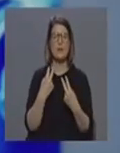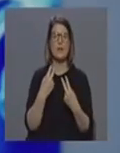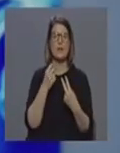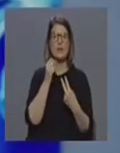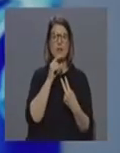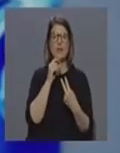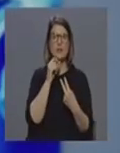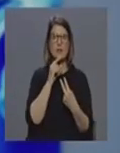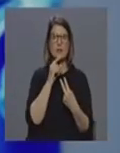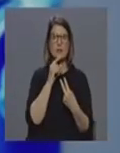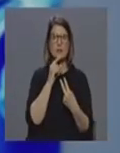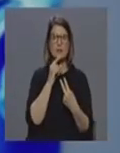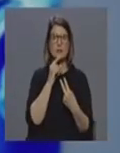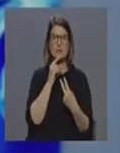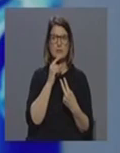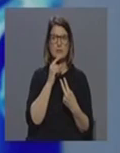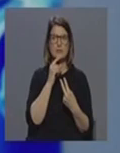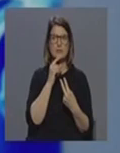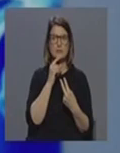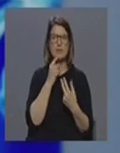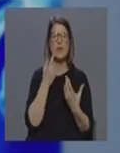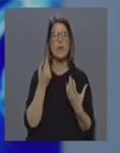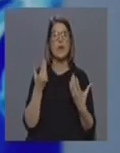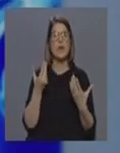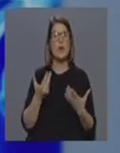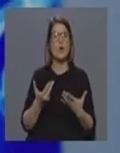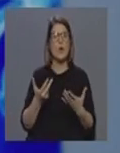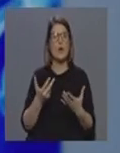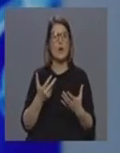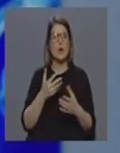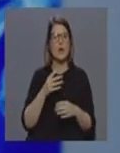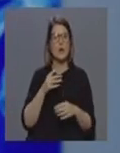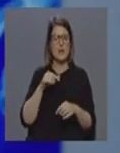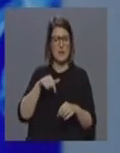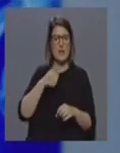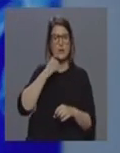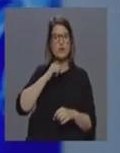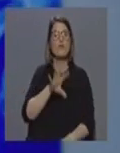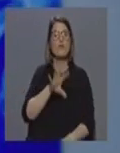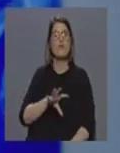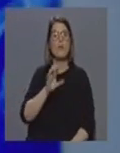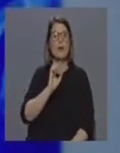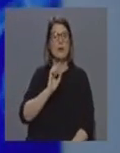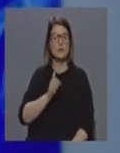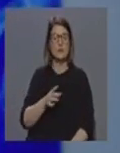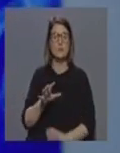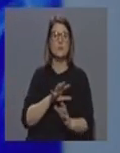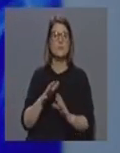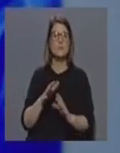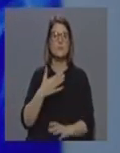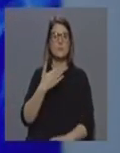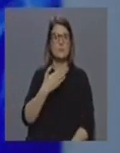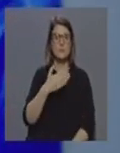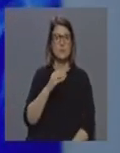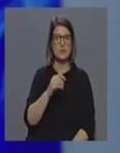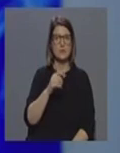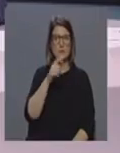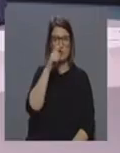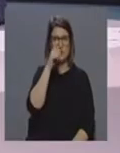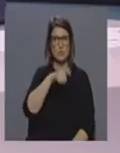poder situar em que ponto é que está esta pandemia nos Açores. Há cerca de 70 pessoas sob